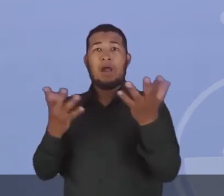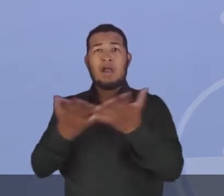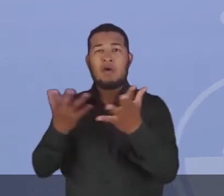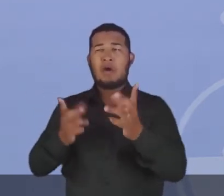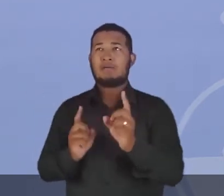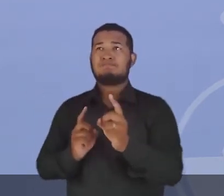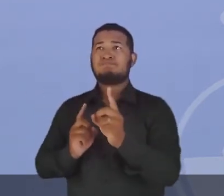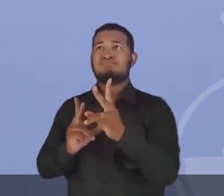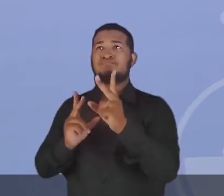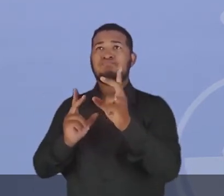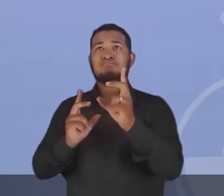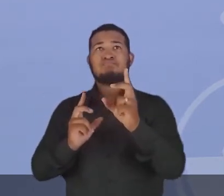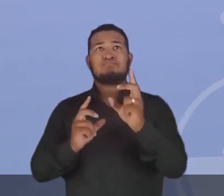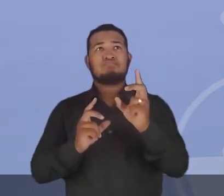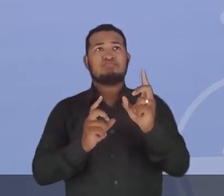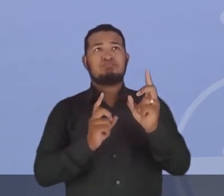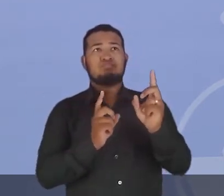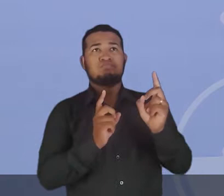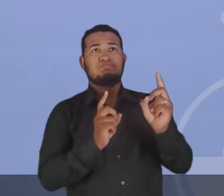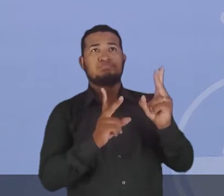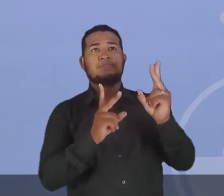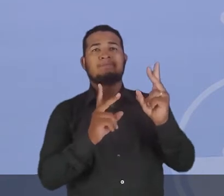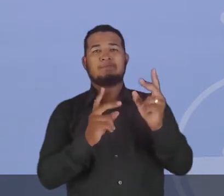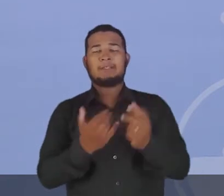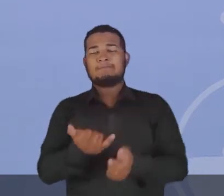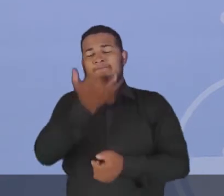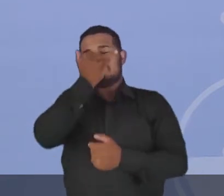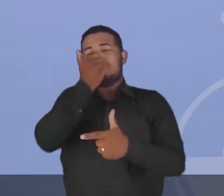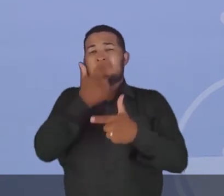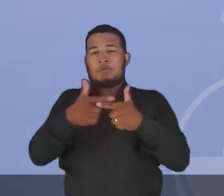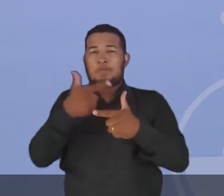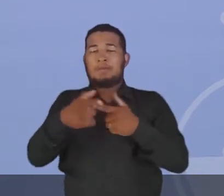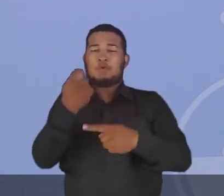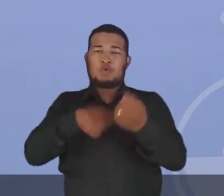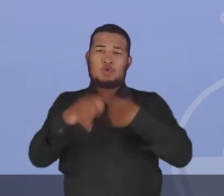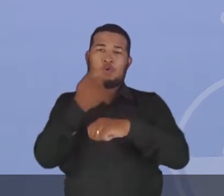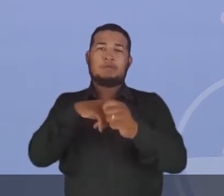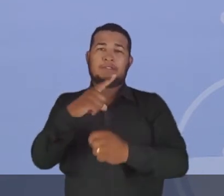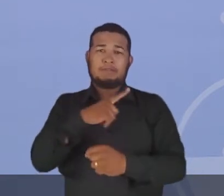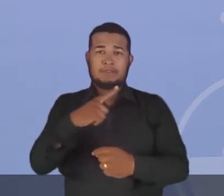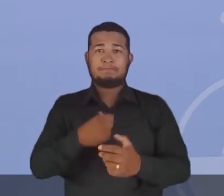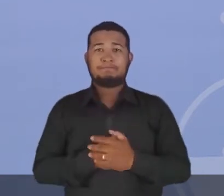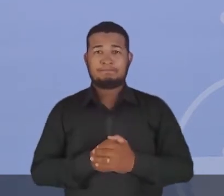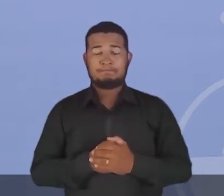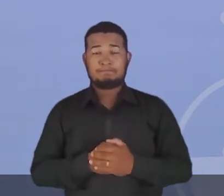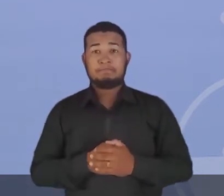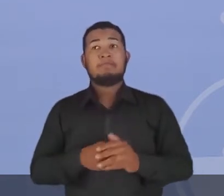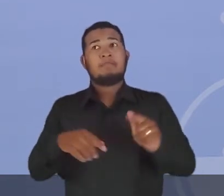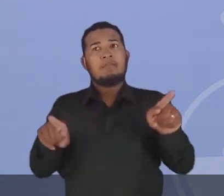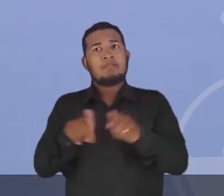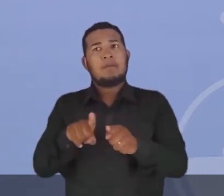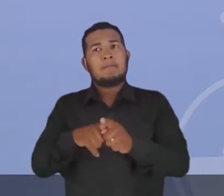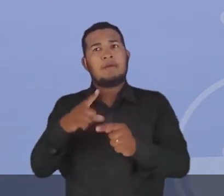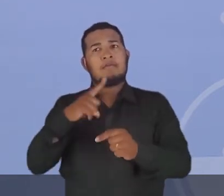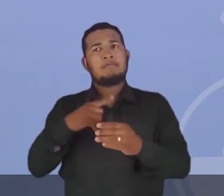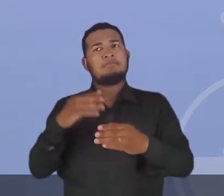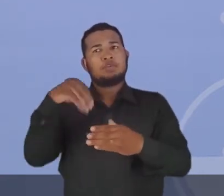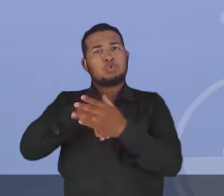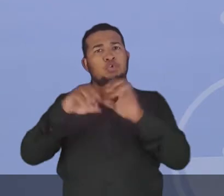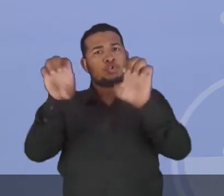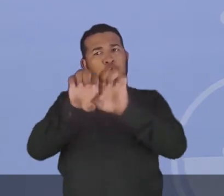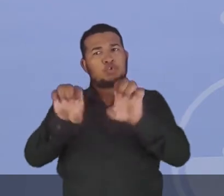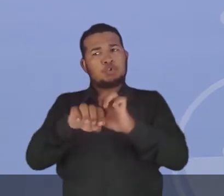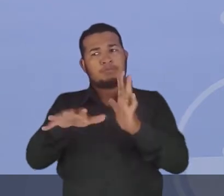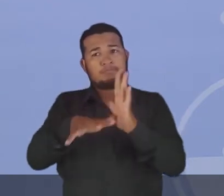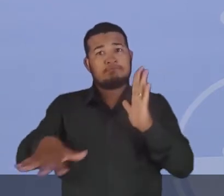produto, vai sentir na sua economia. Outra questão que vem também mexer com a estrutura do campo